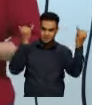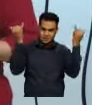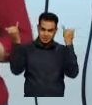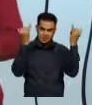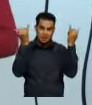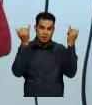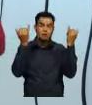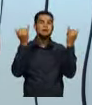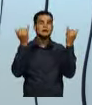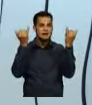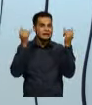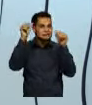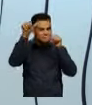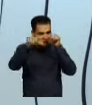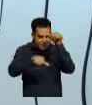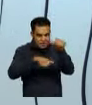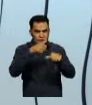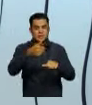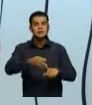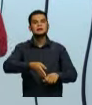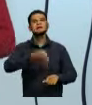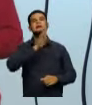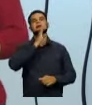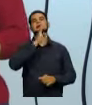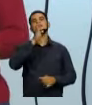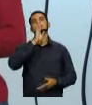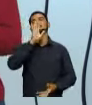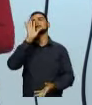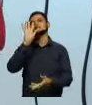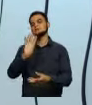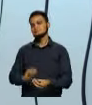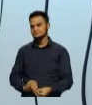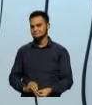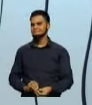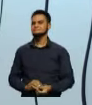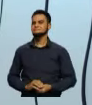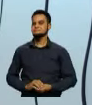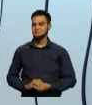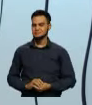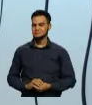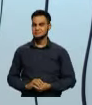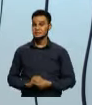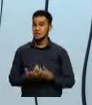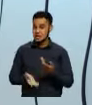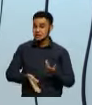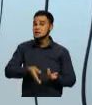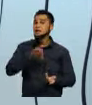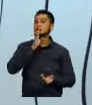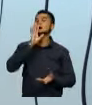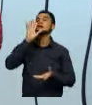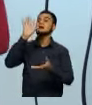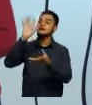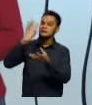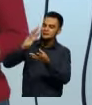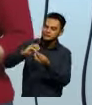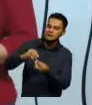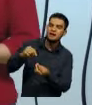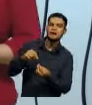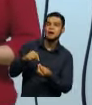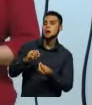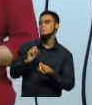transforma nesse conhecimento. E esse conhecimento, ele pode ser